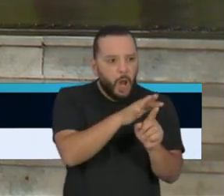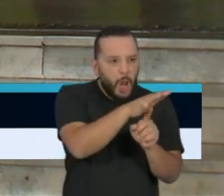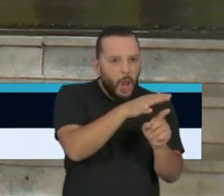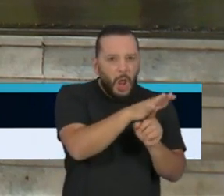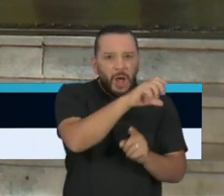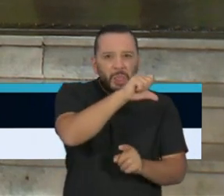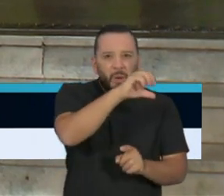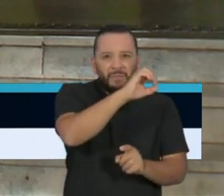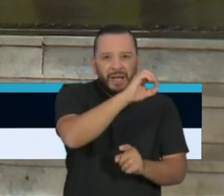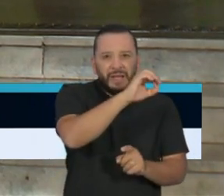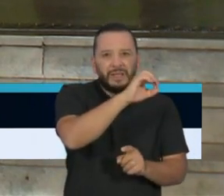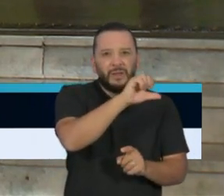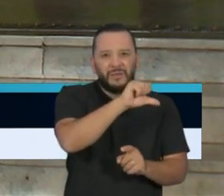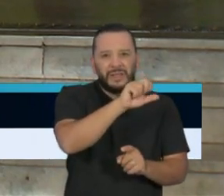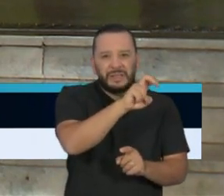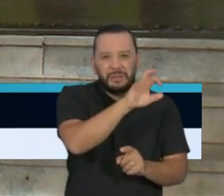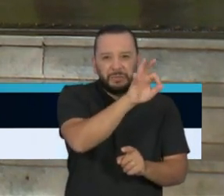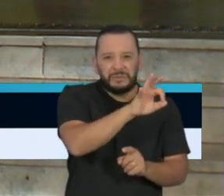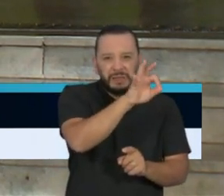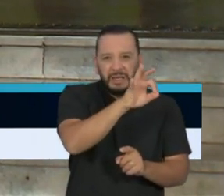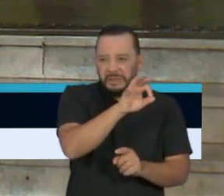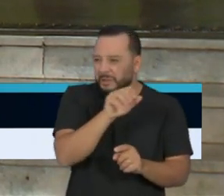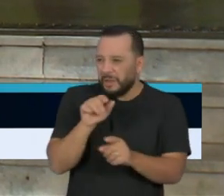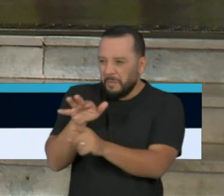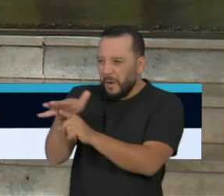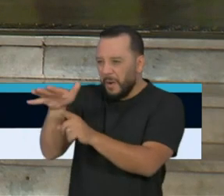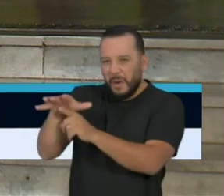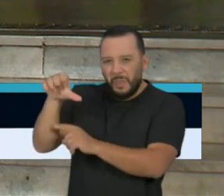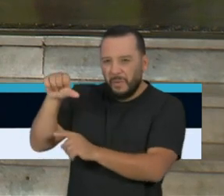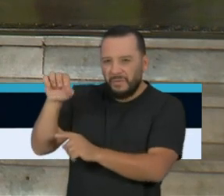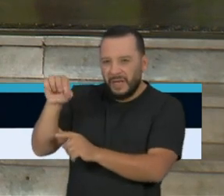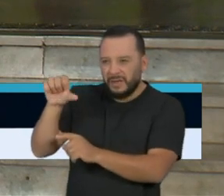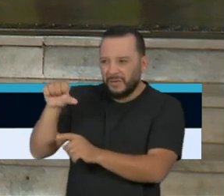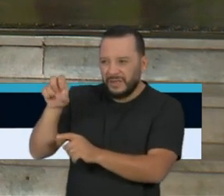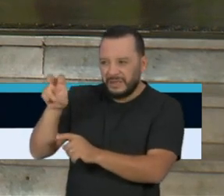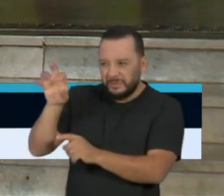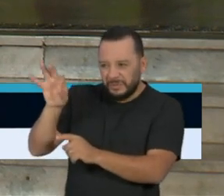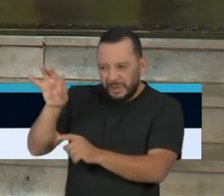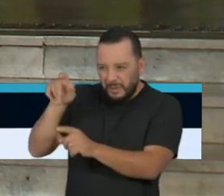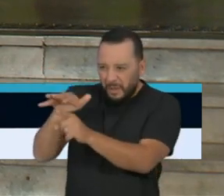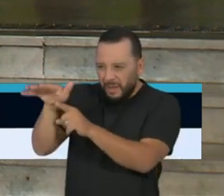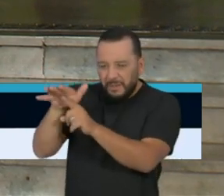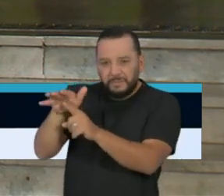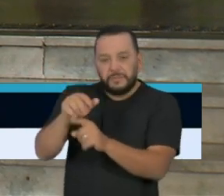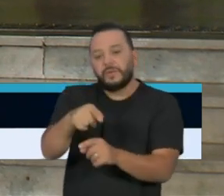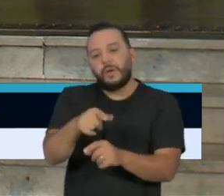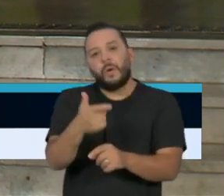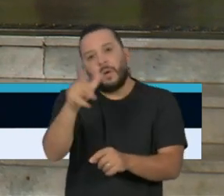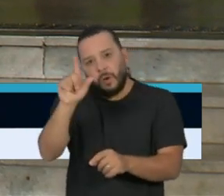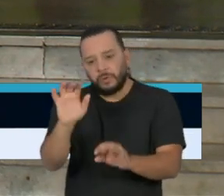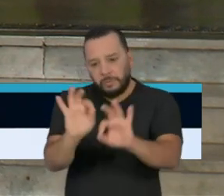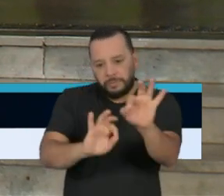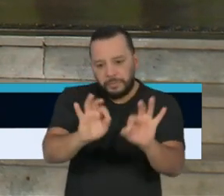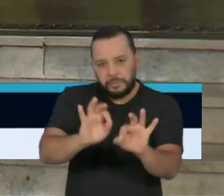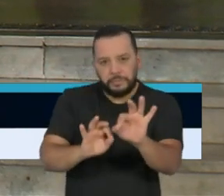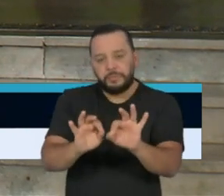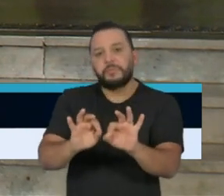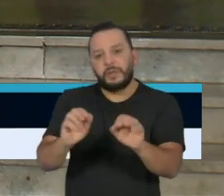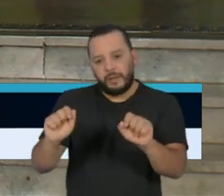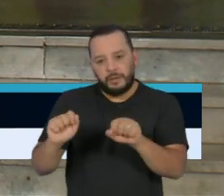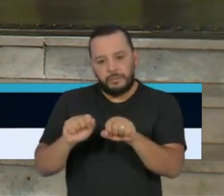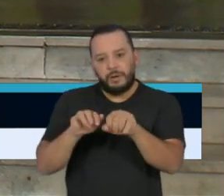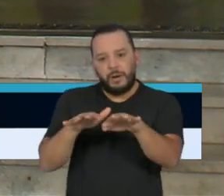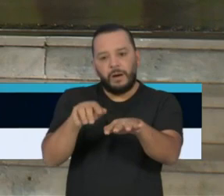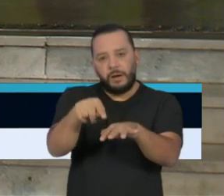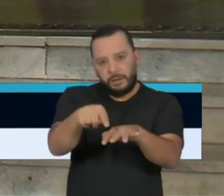90%, 95% de ocupação. E que nós esperamos que seja para o